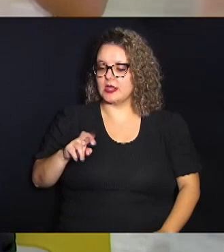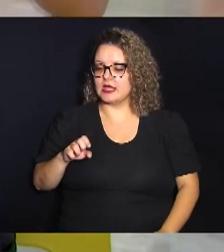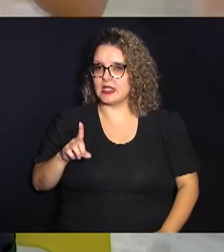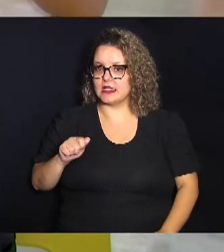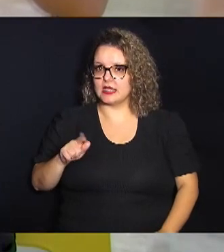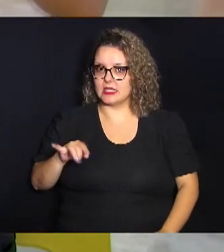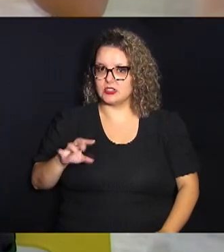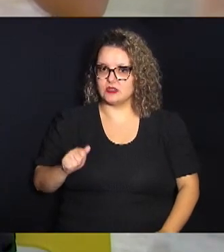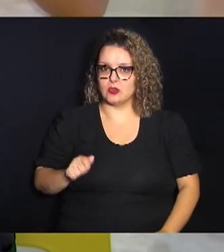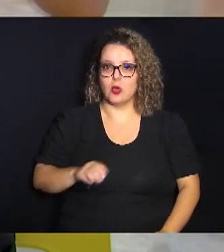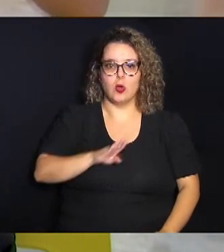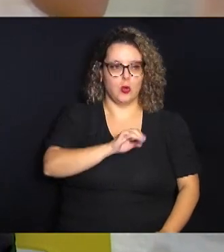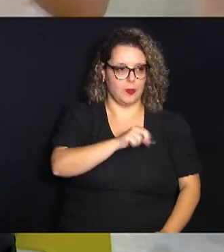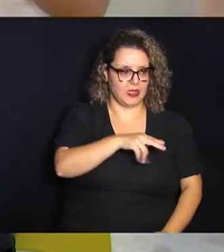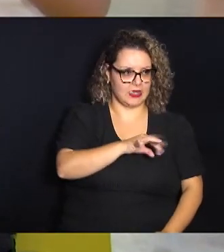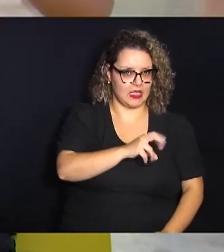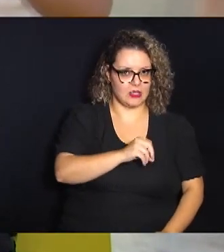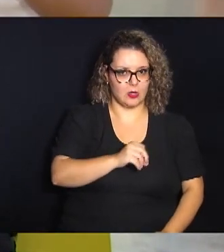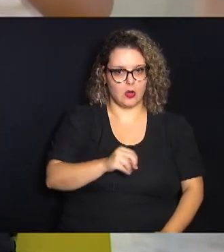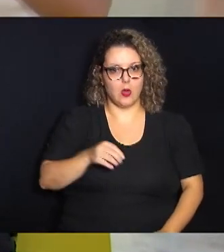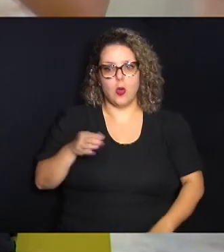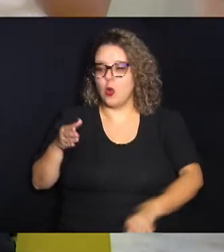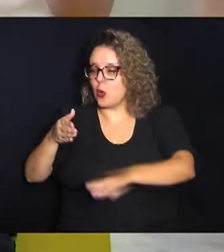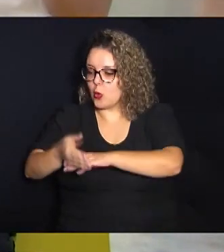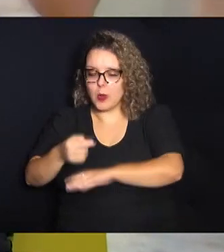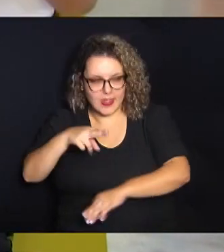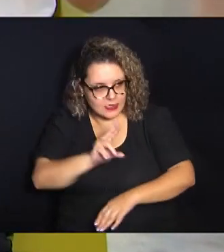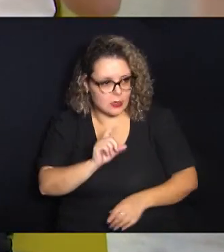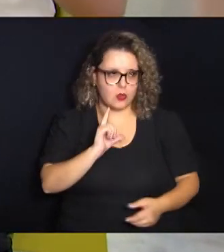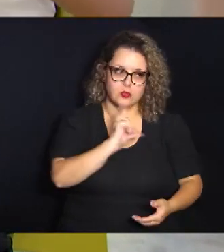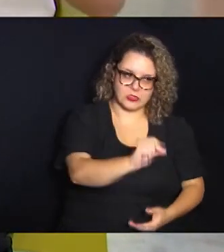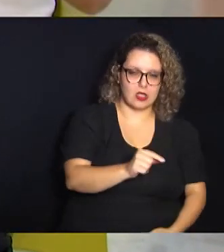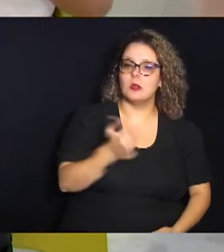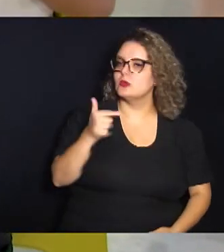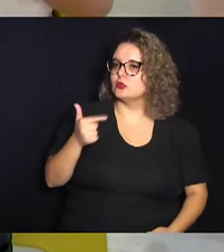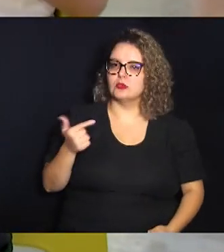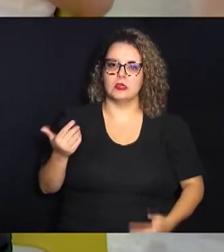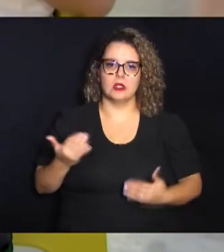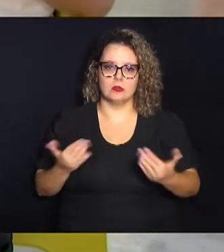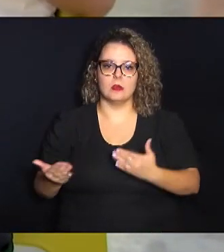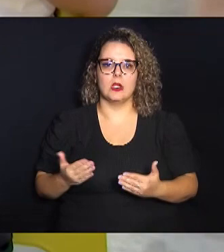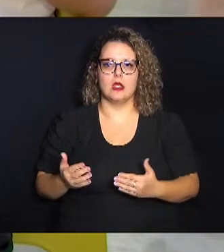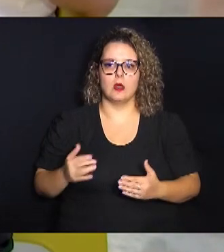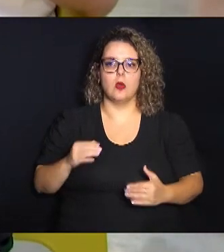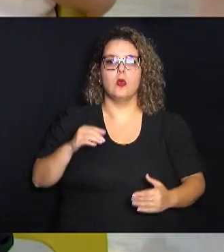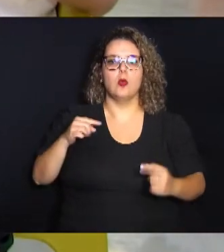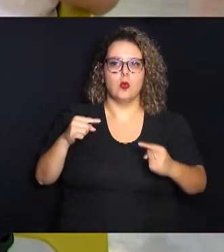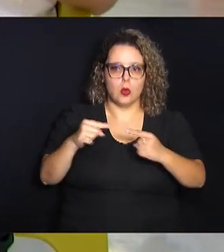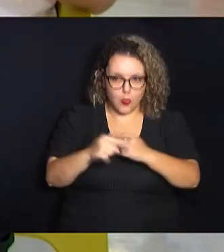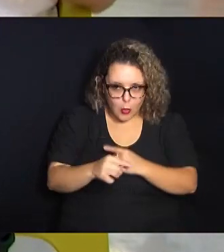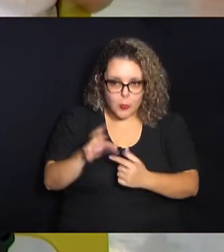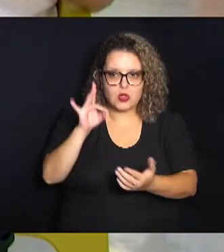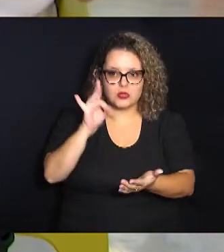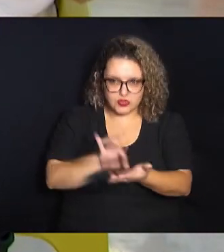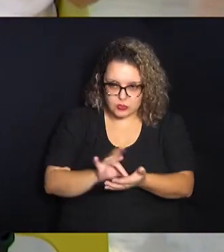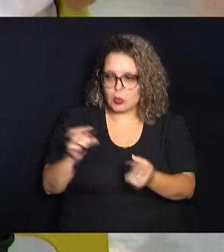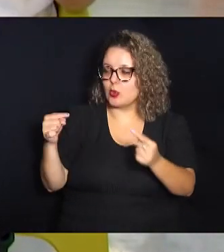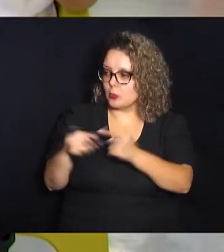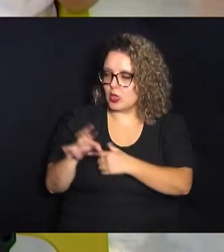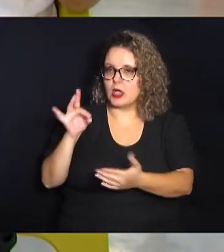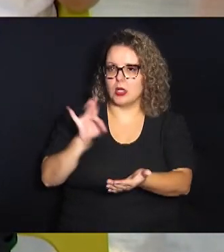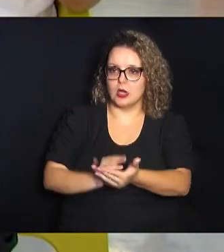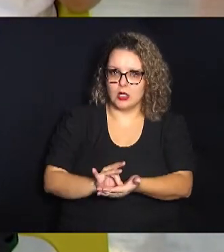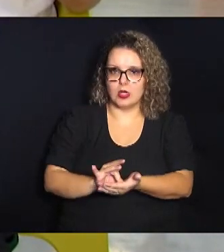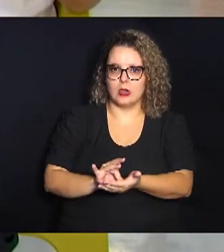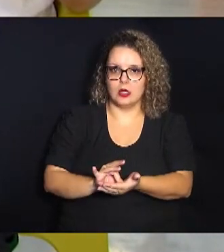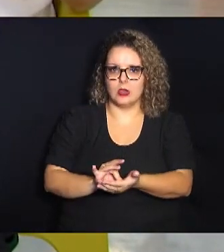consegue o binário é aquele exemplo que você deu ou você entra ou você sai exatamente não há opção de você ter uma oposto real oposto mesmo o gradativo